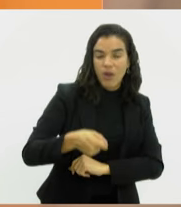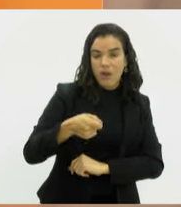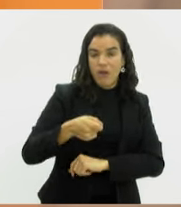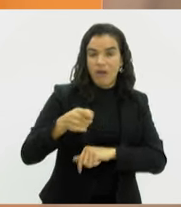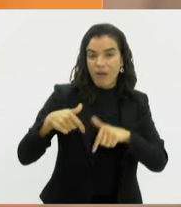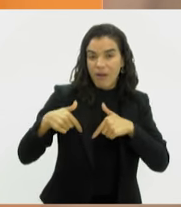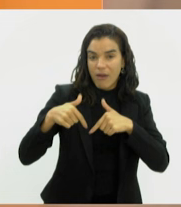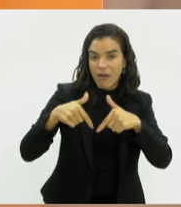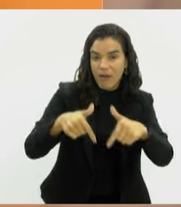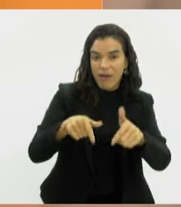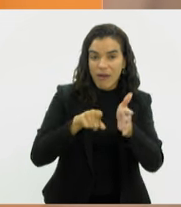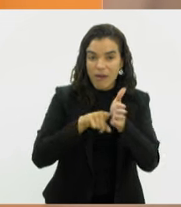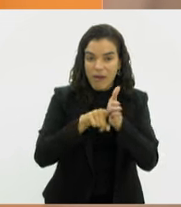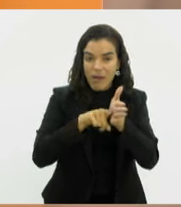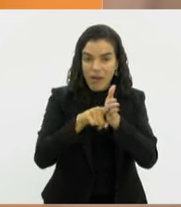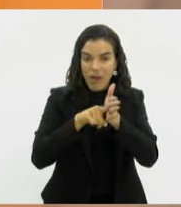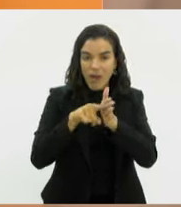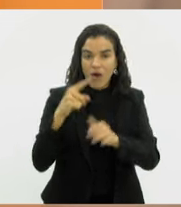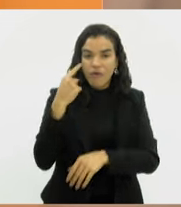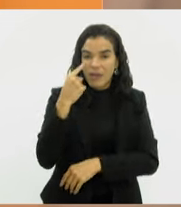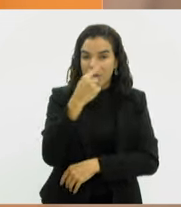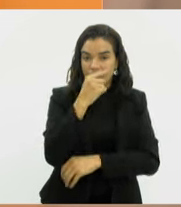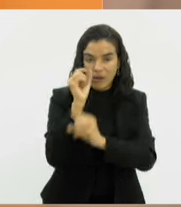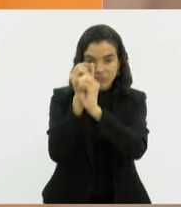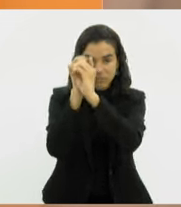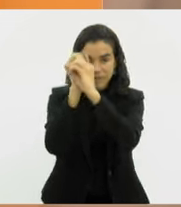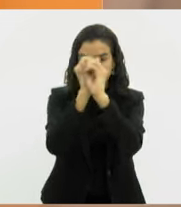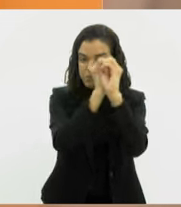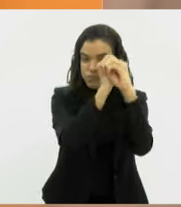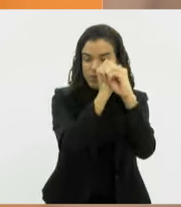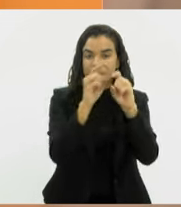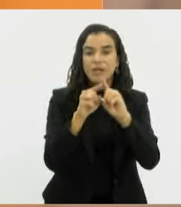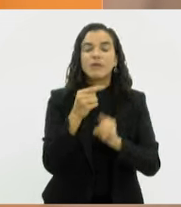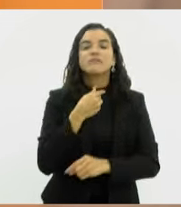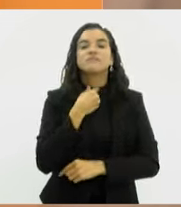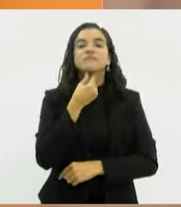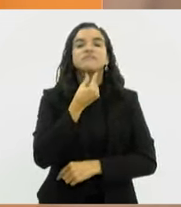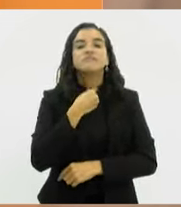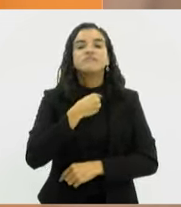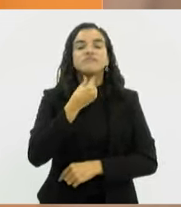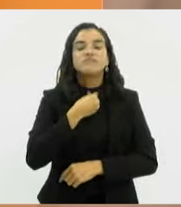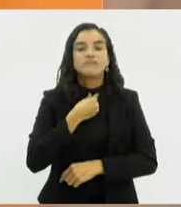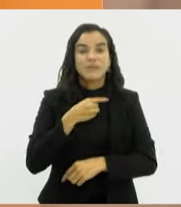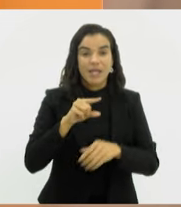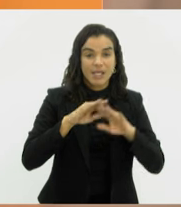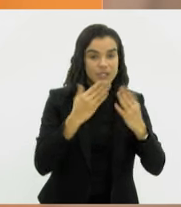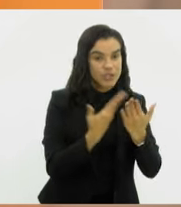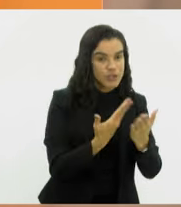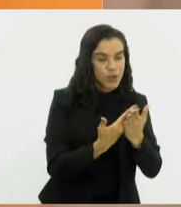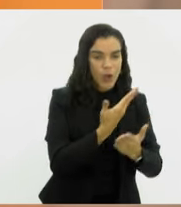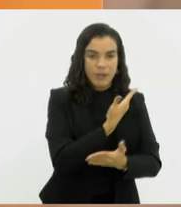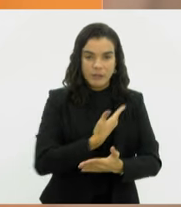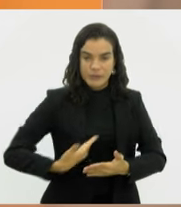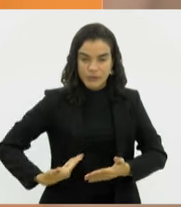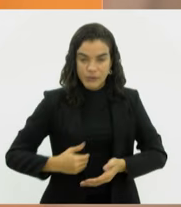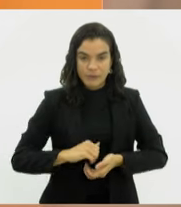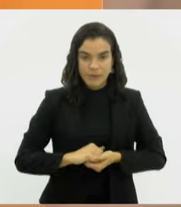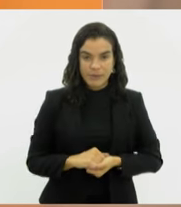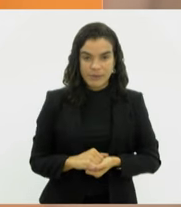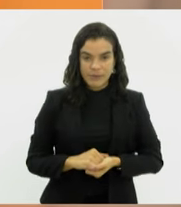realização de exames oftalmológicos e otorrinolaringológicos nas escolas das redes públicas.